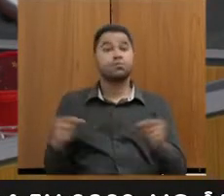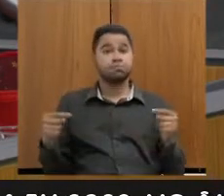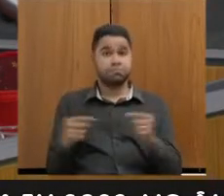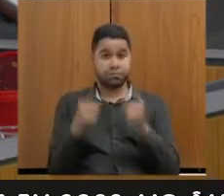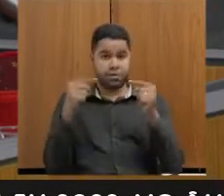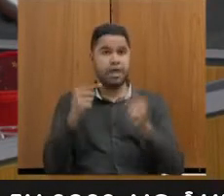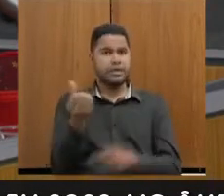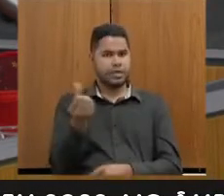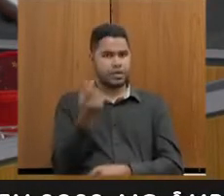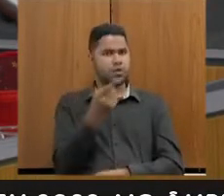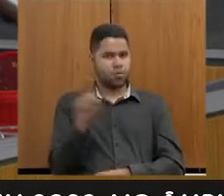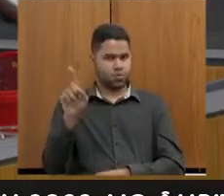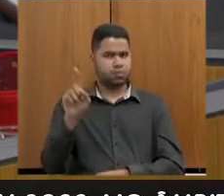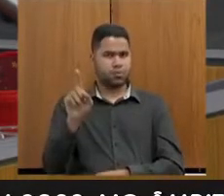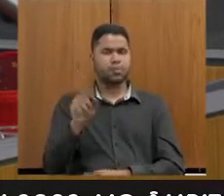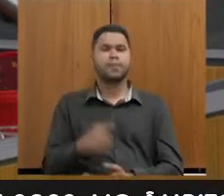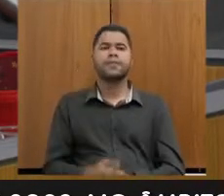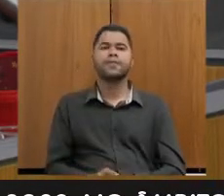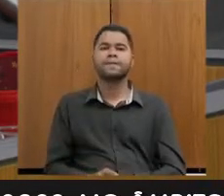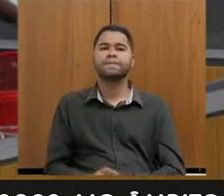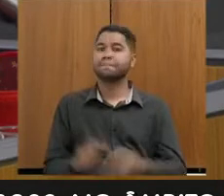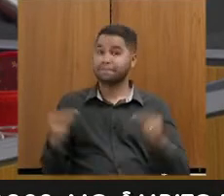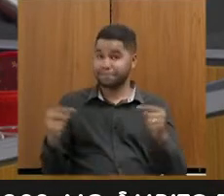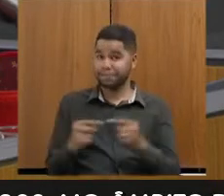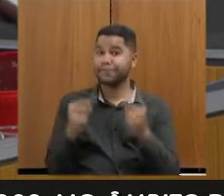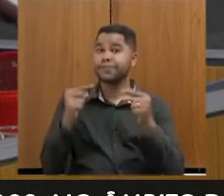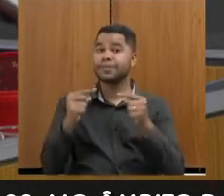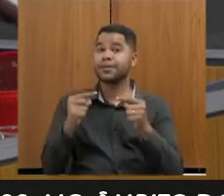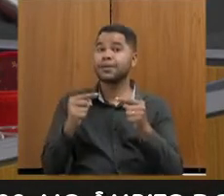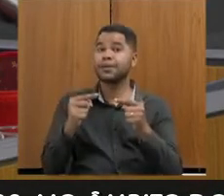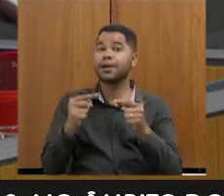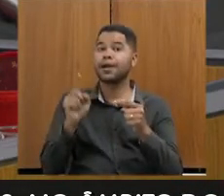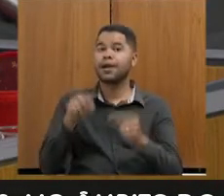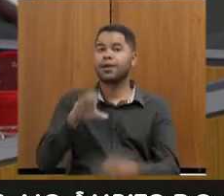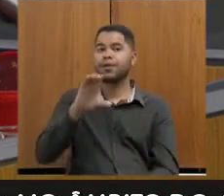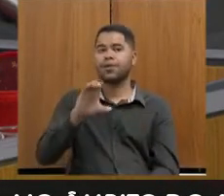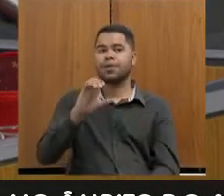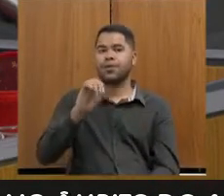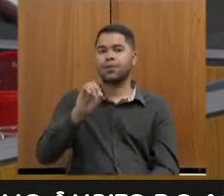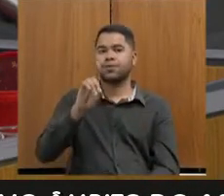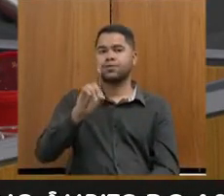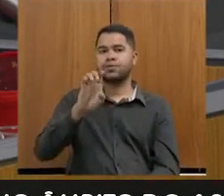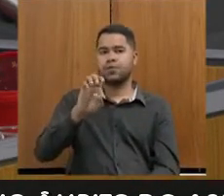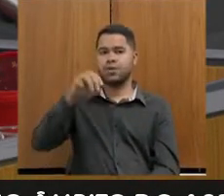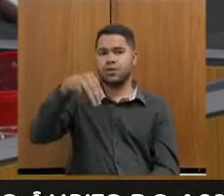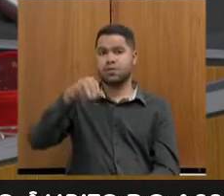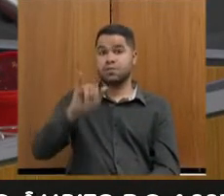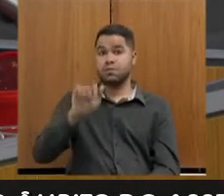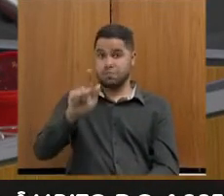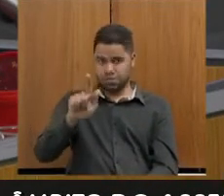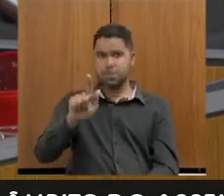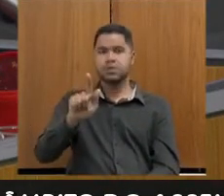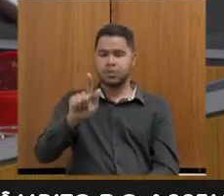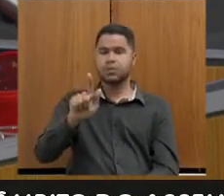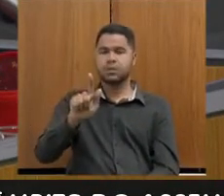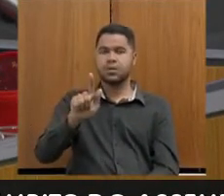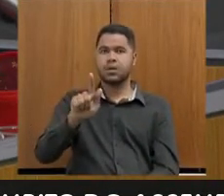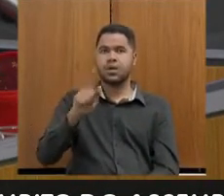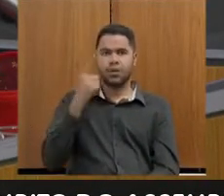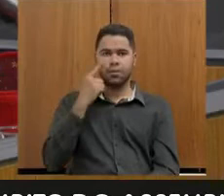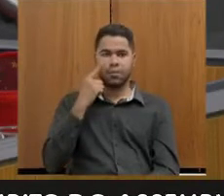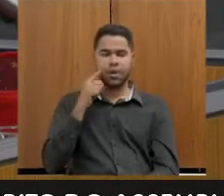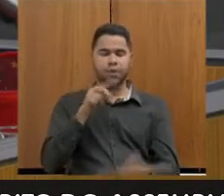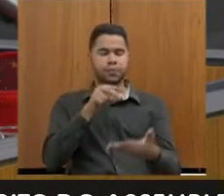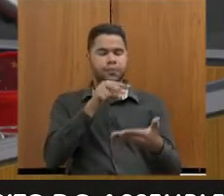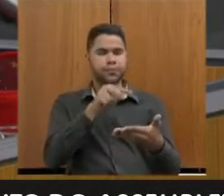Minha sexta e última pergunta, presidente, tem a ver com a Codemig. E eu vou pegá-la aqui